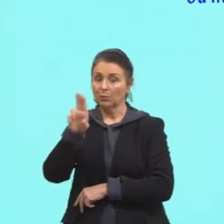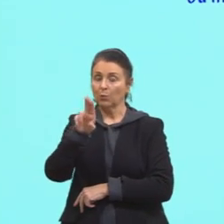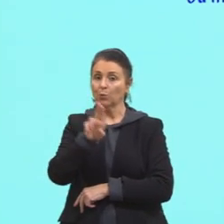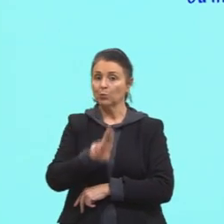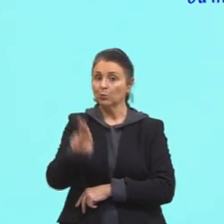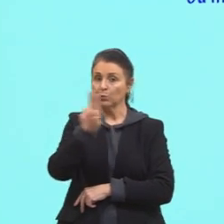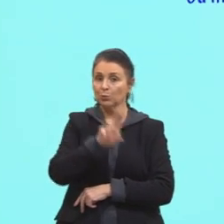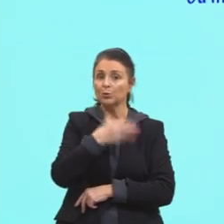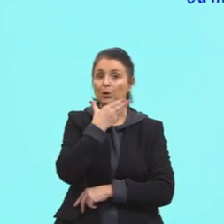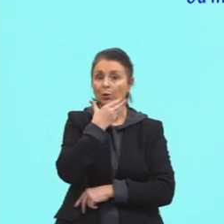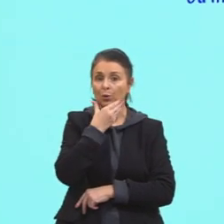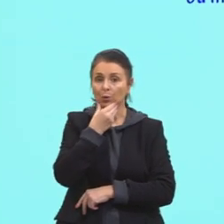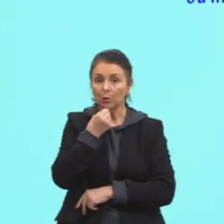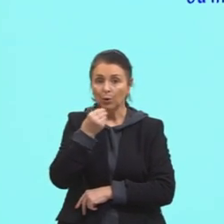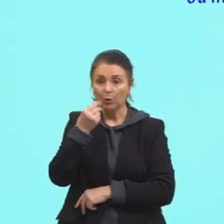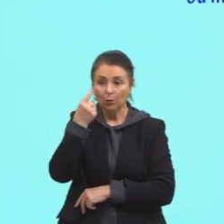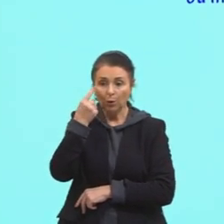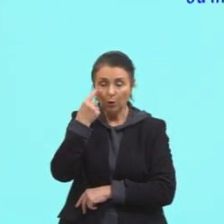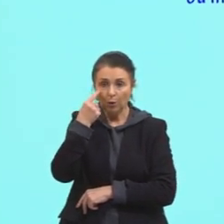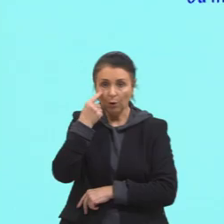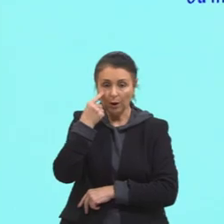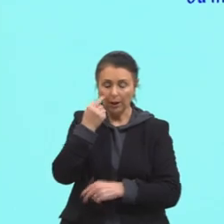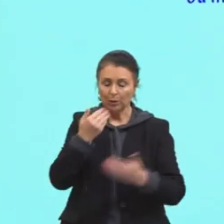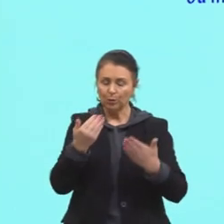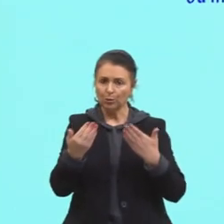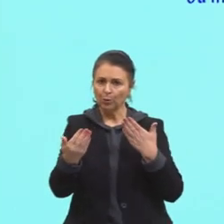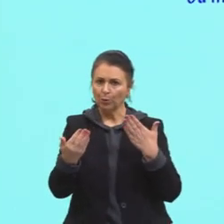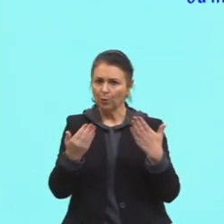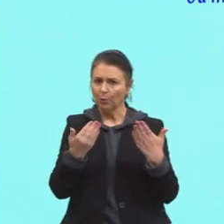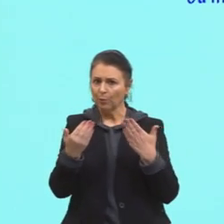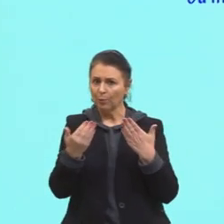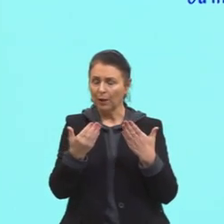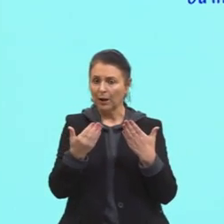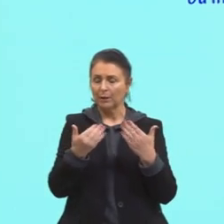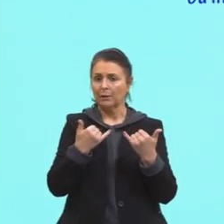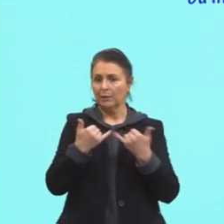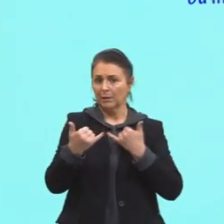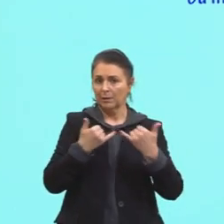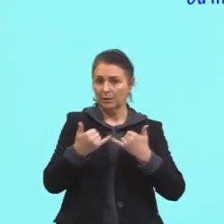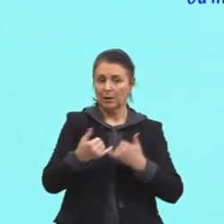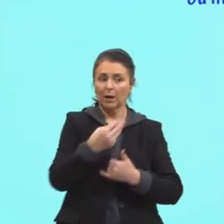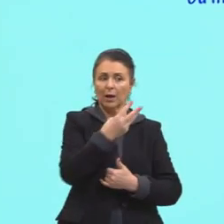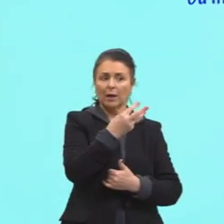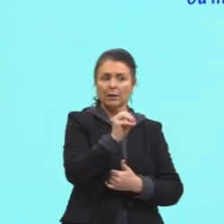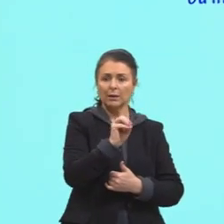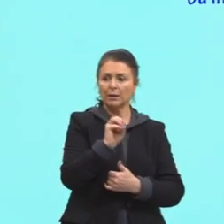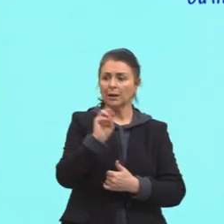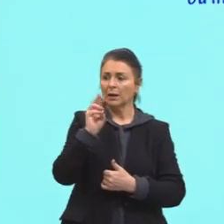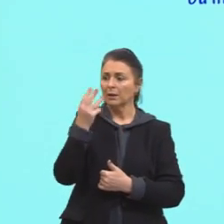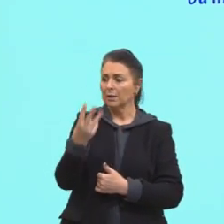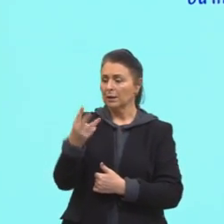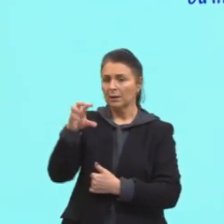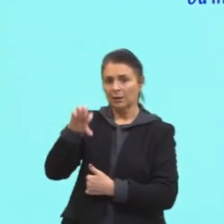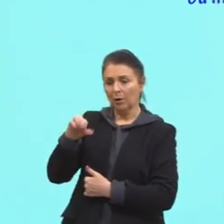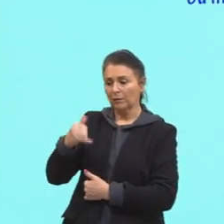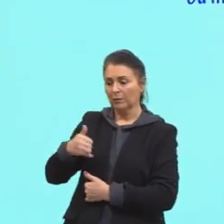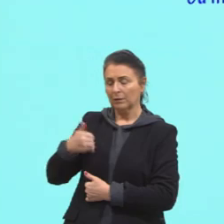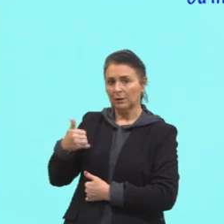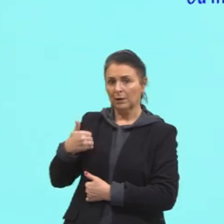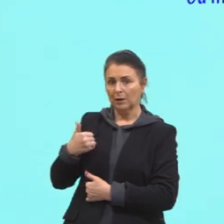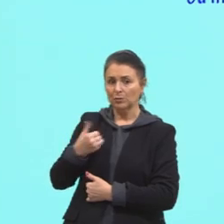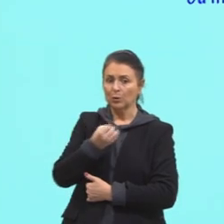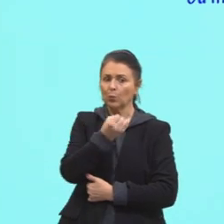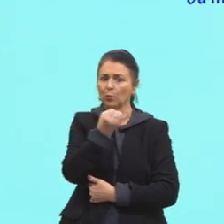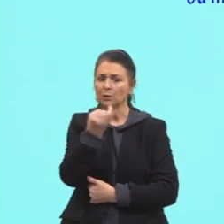observar aqui um valor, ou até comparar, né? Por exemplo, de 30 a 39 anos, a taxa de